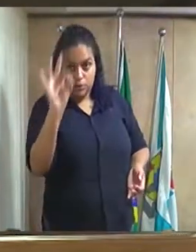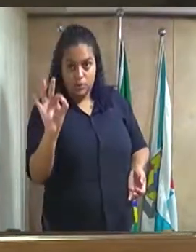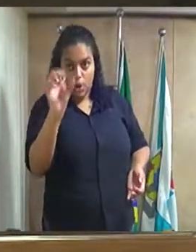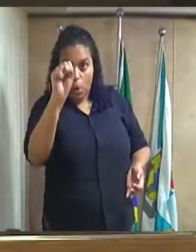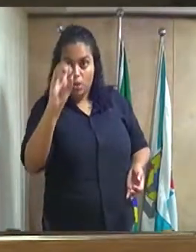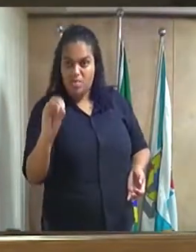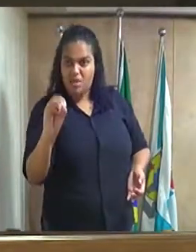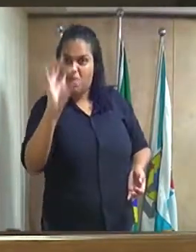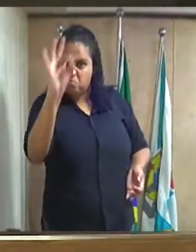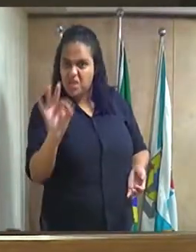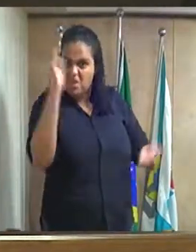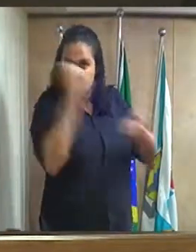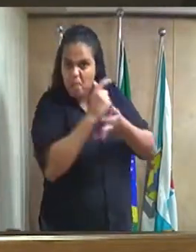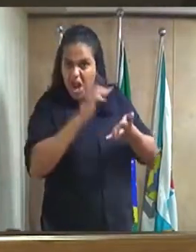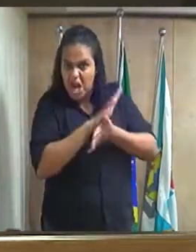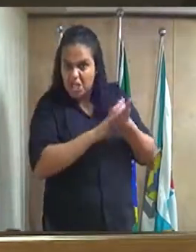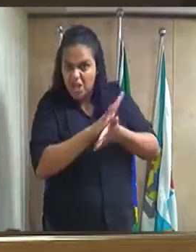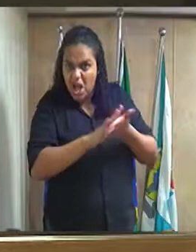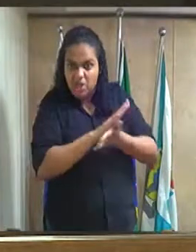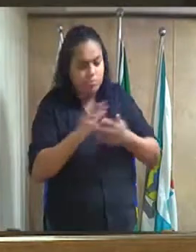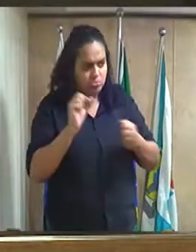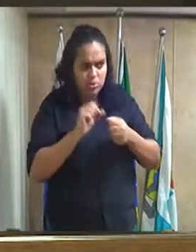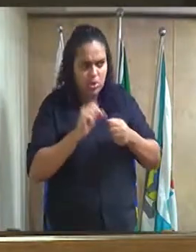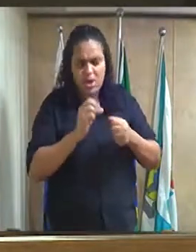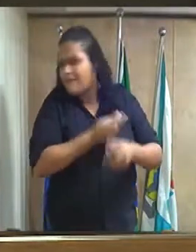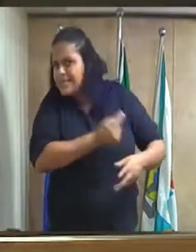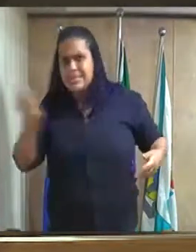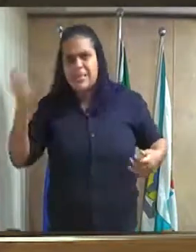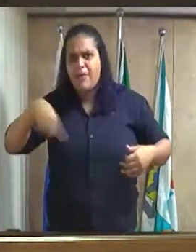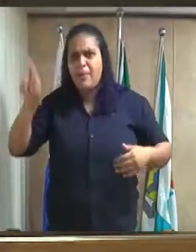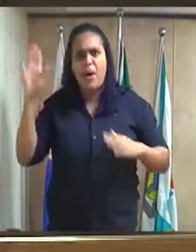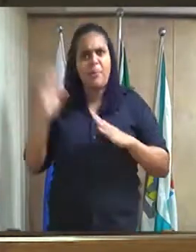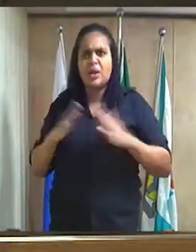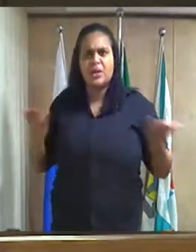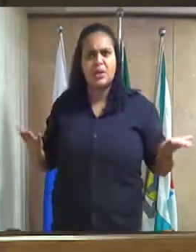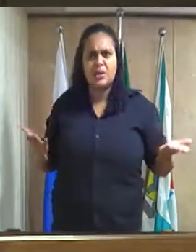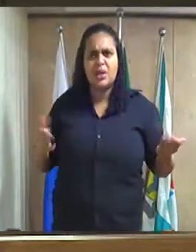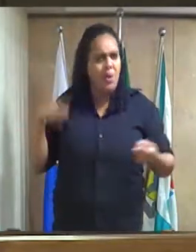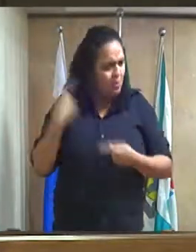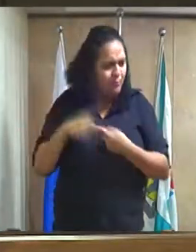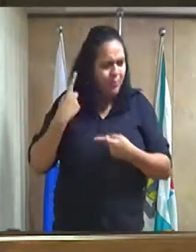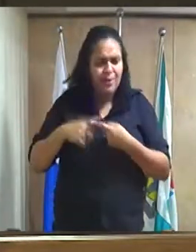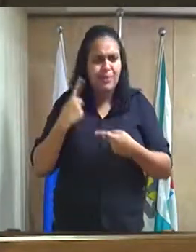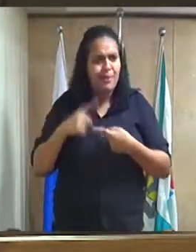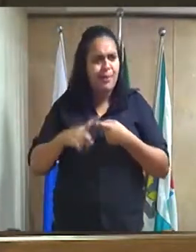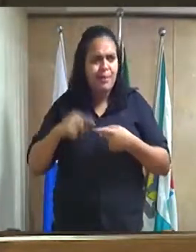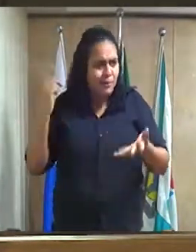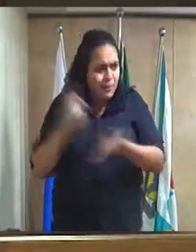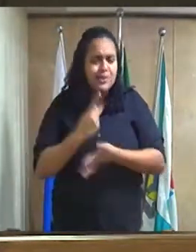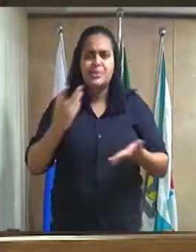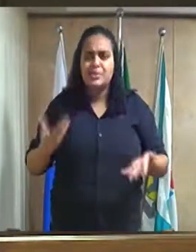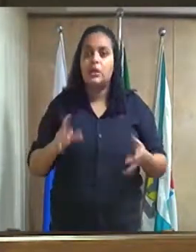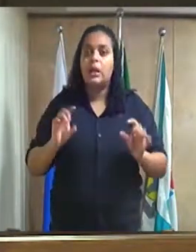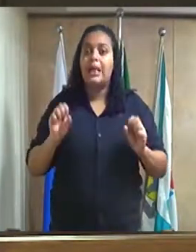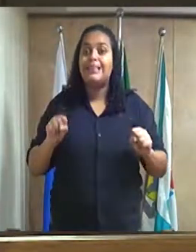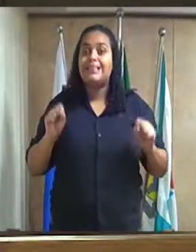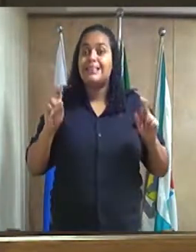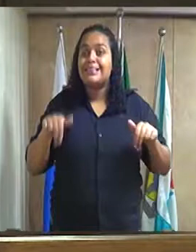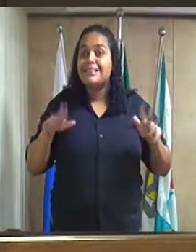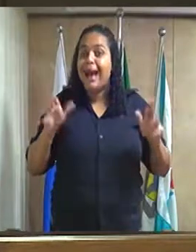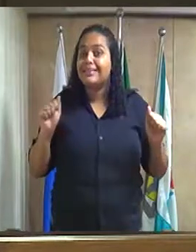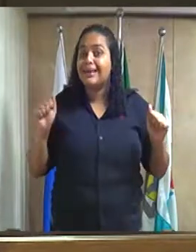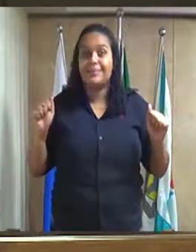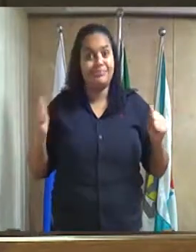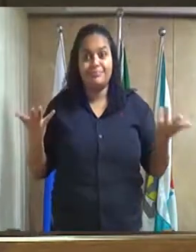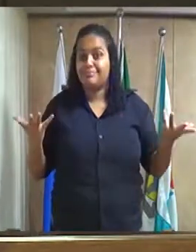vem aqui explora o nosso município por dois anos e vão embora e o que que o nosso município recebeu com isso nada senhor presidente